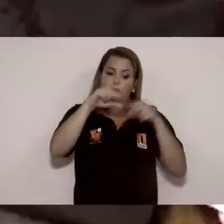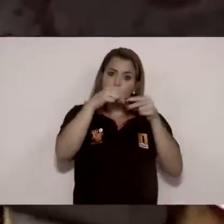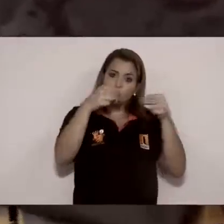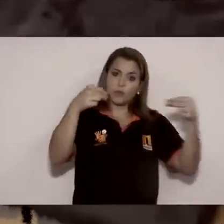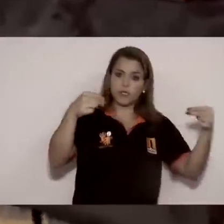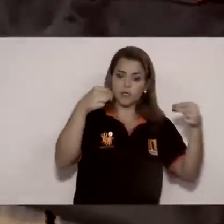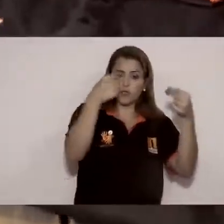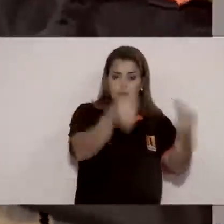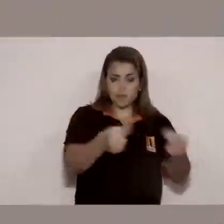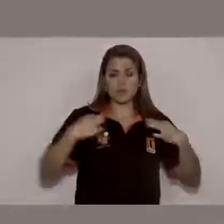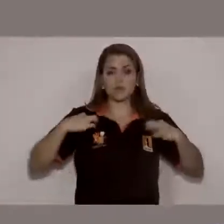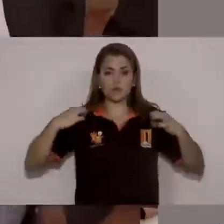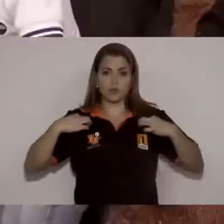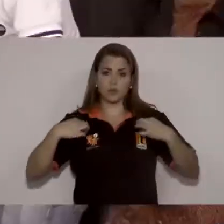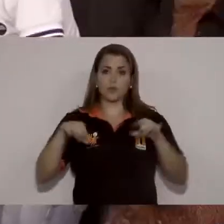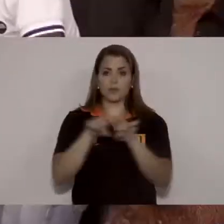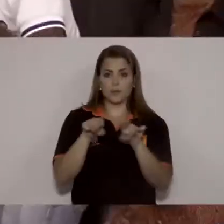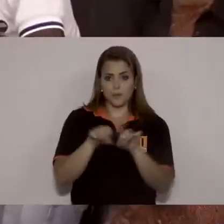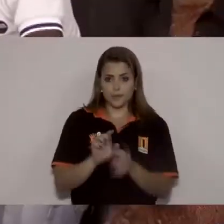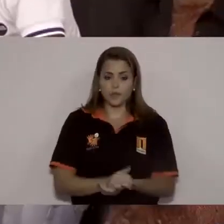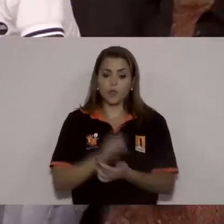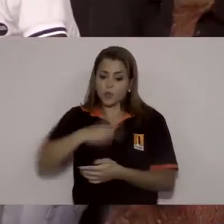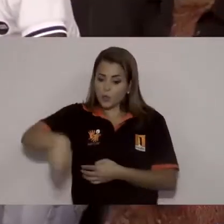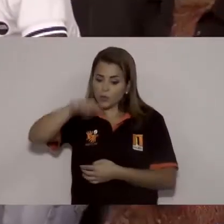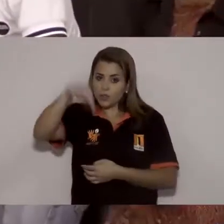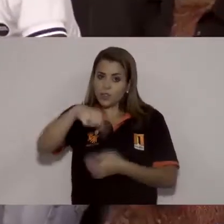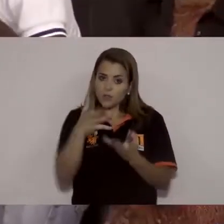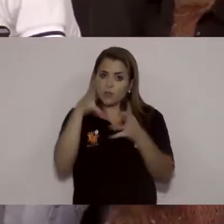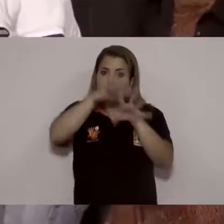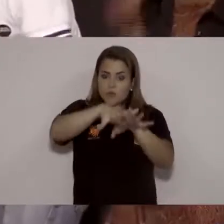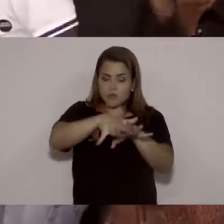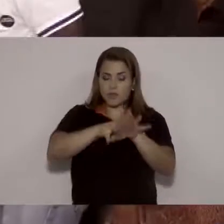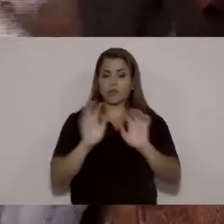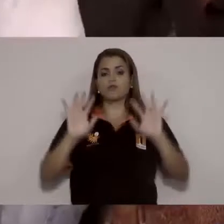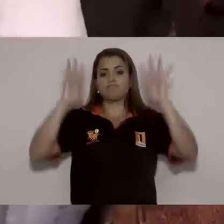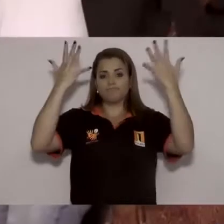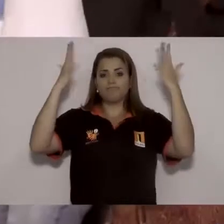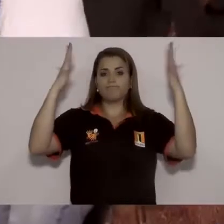presentes. Nós fazemos a inclusão acontecer!